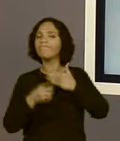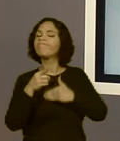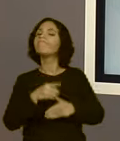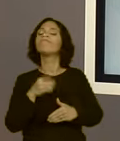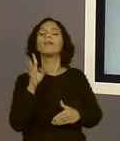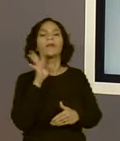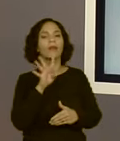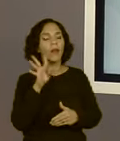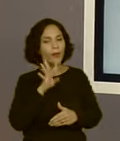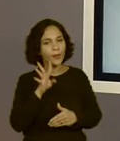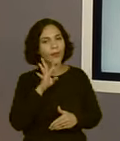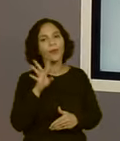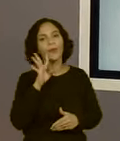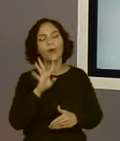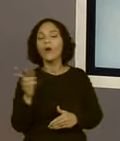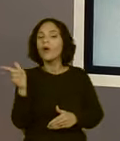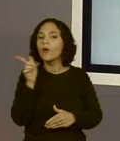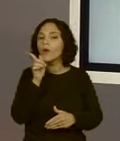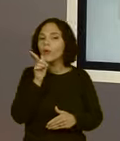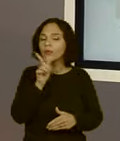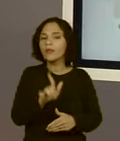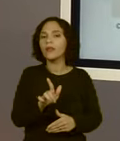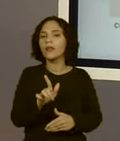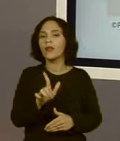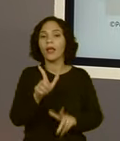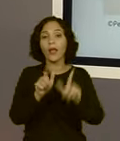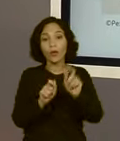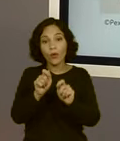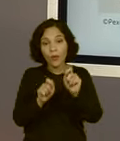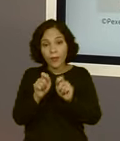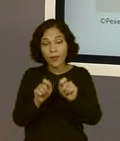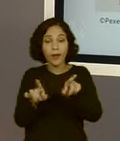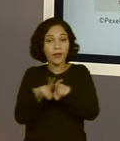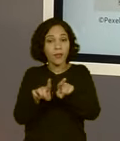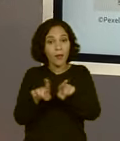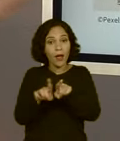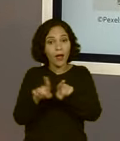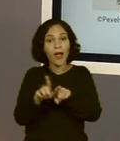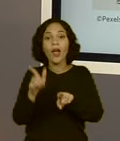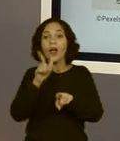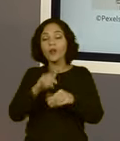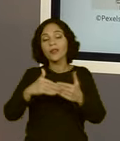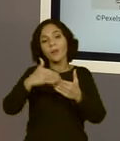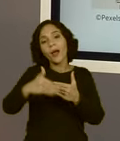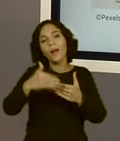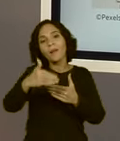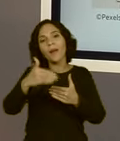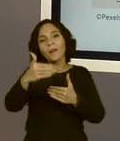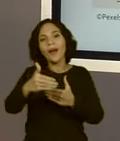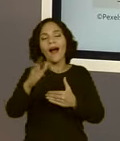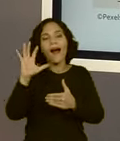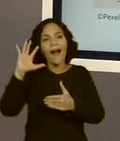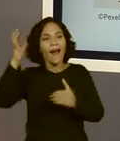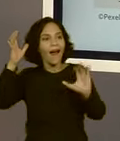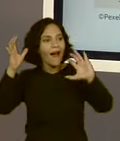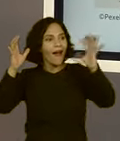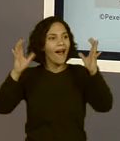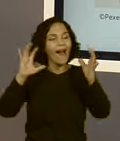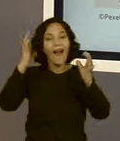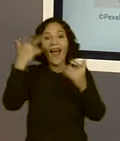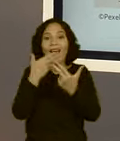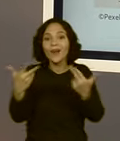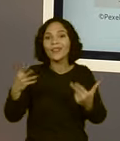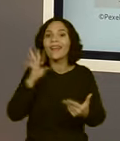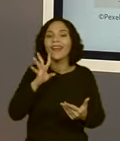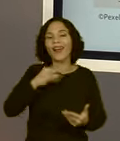um meio muito legal de você obter economia e aí sim conseguir poupar para realizar coisas muito legais na